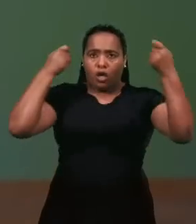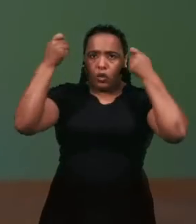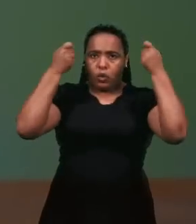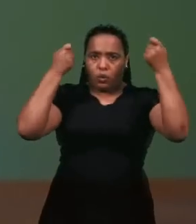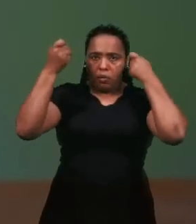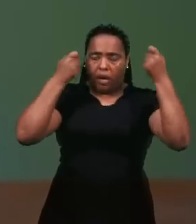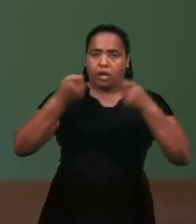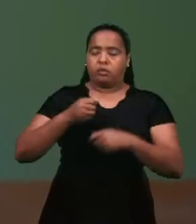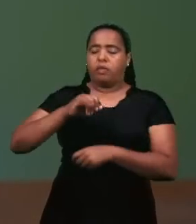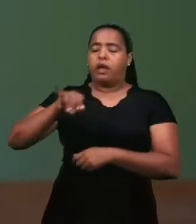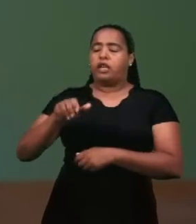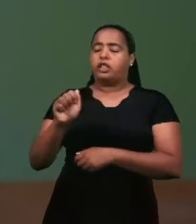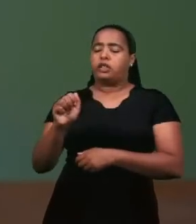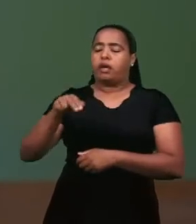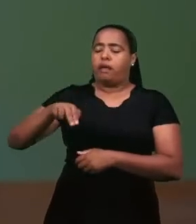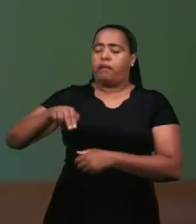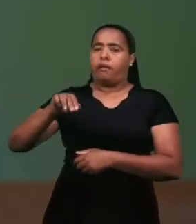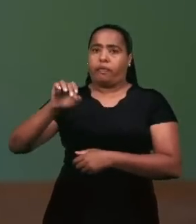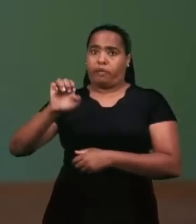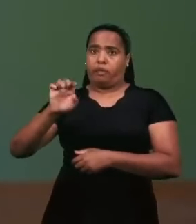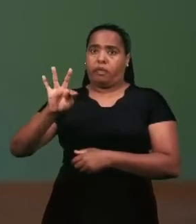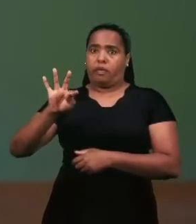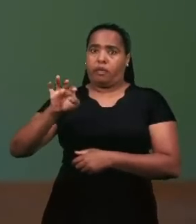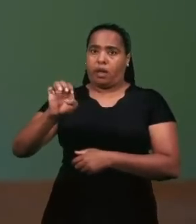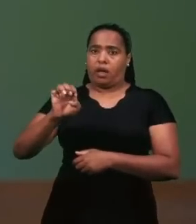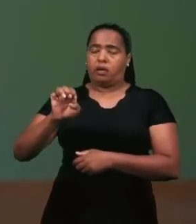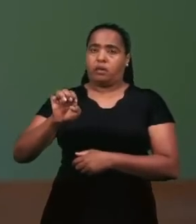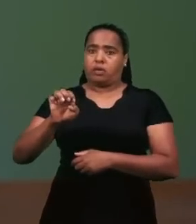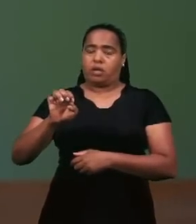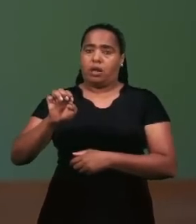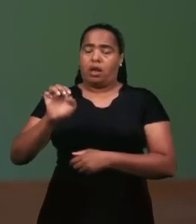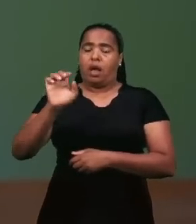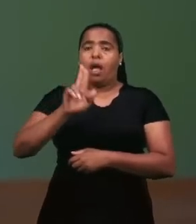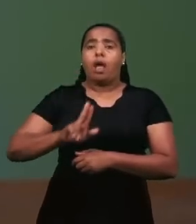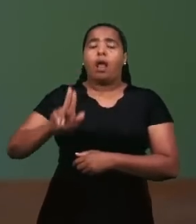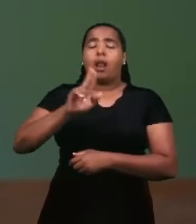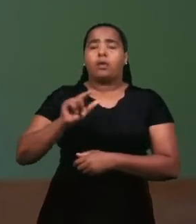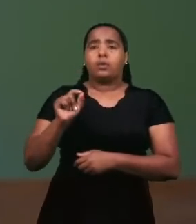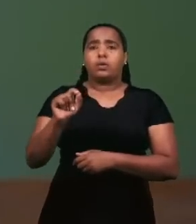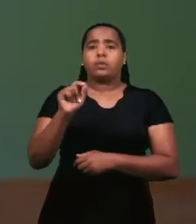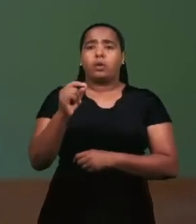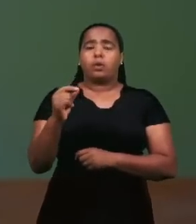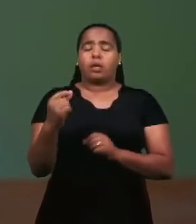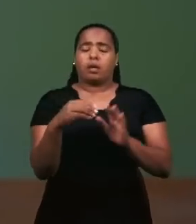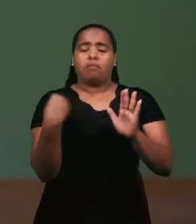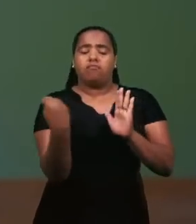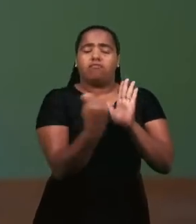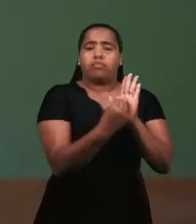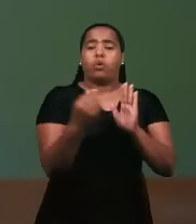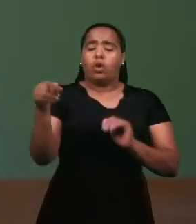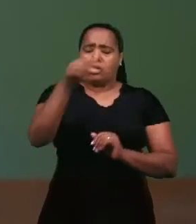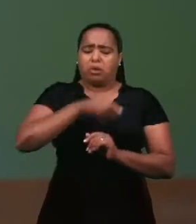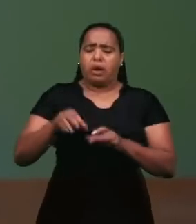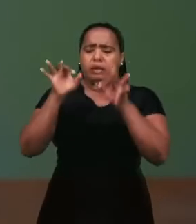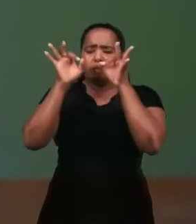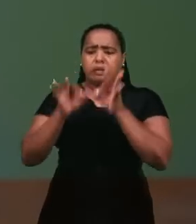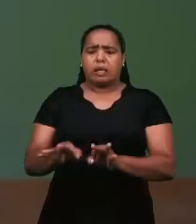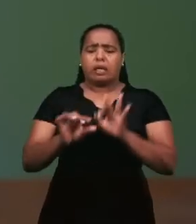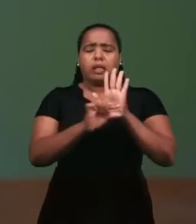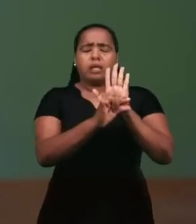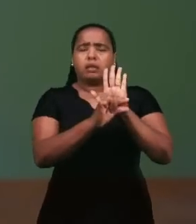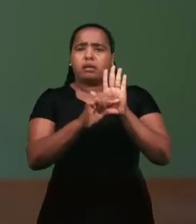Janete, a expressão que ela usou, muito bem colocada, estamos certos de que estes versículos,